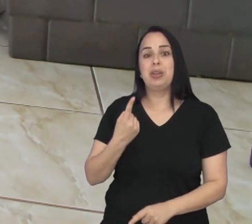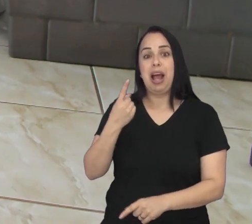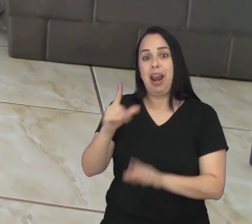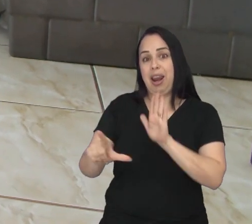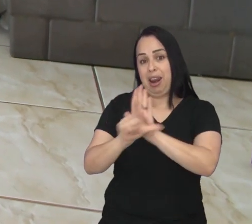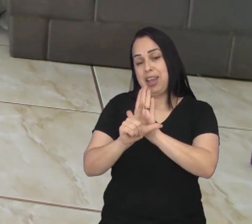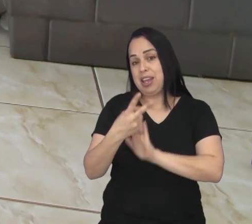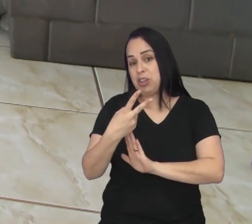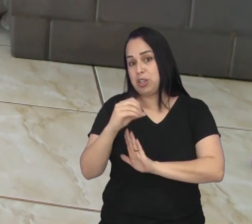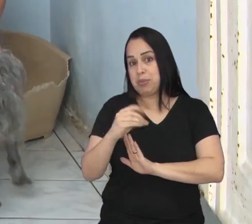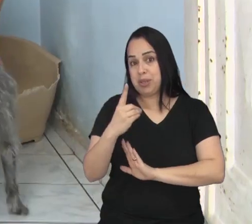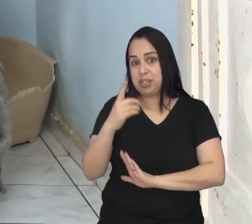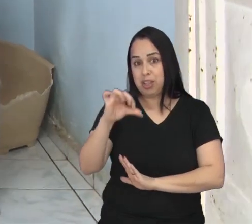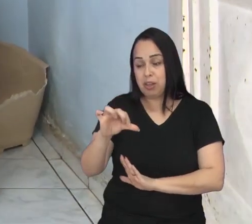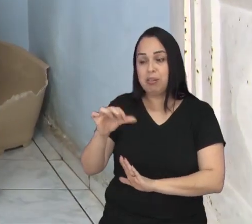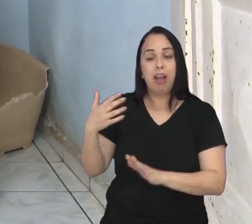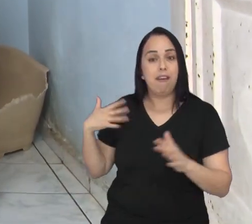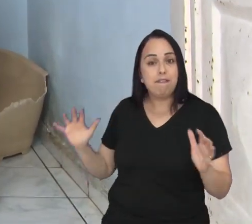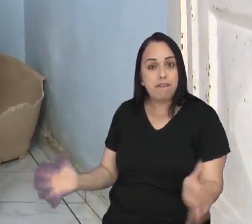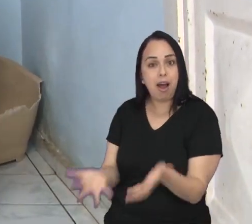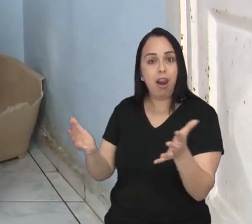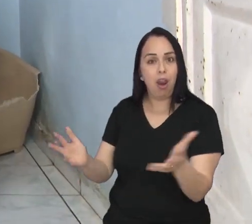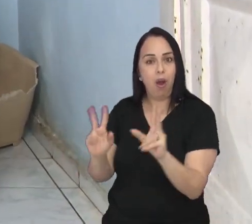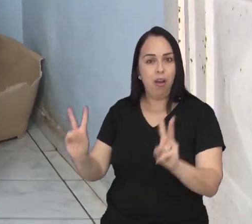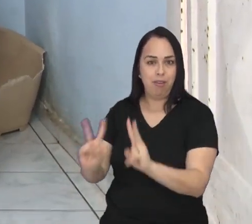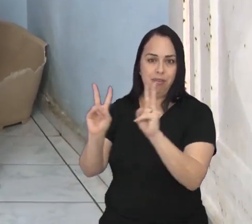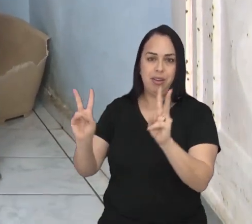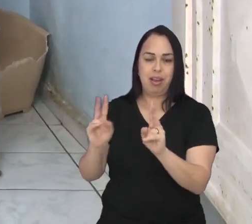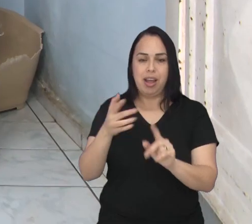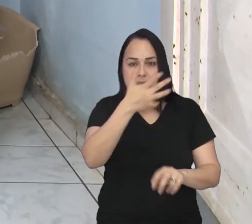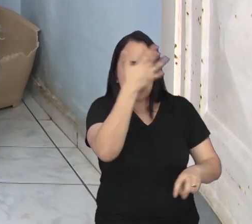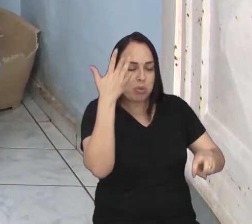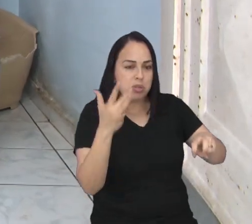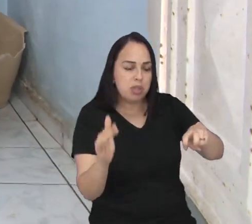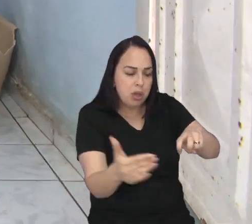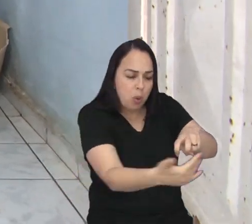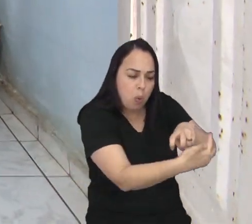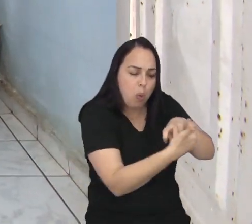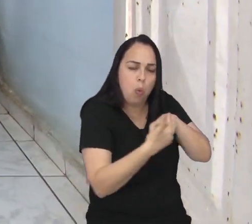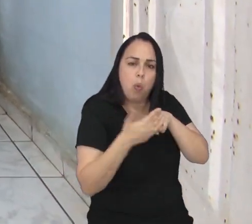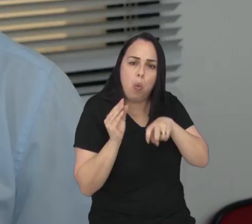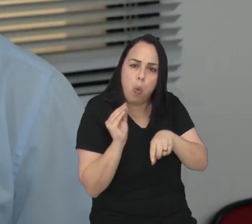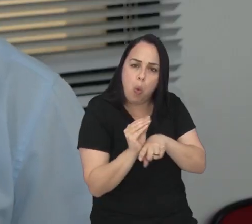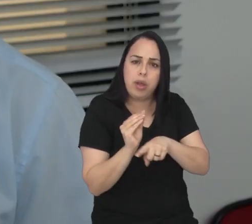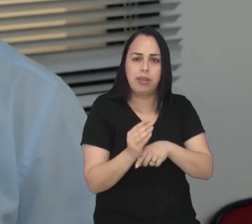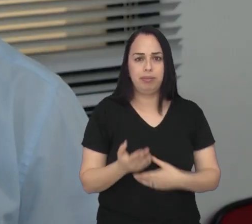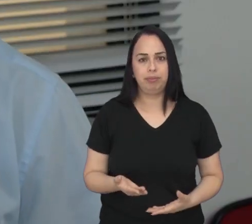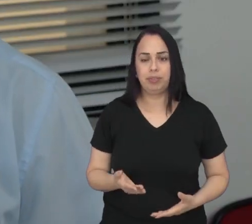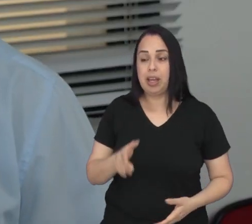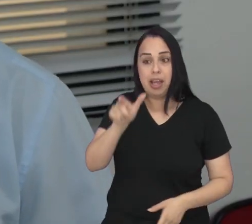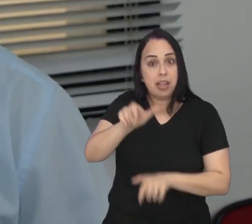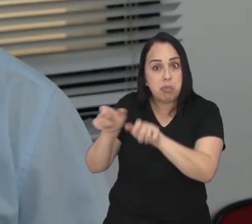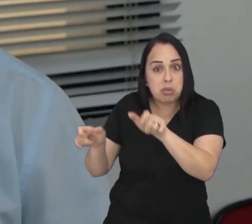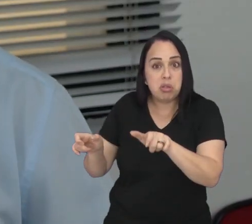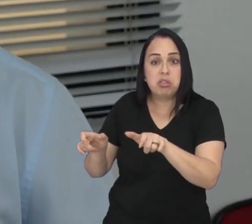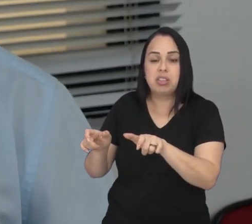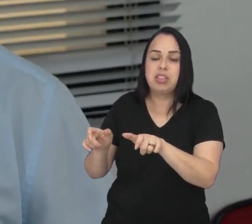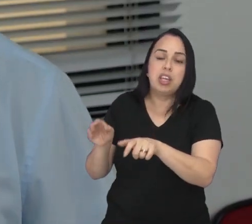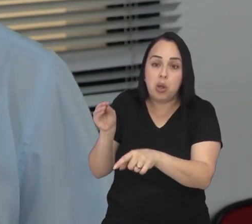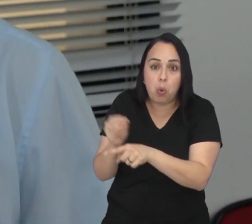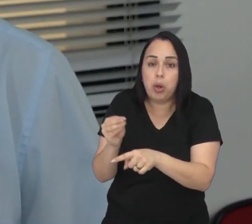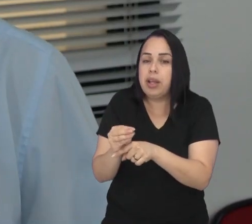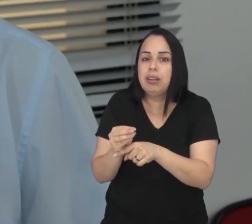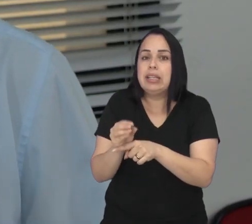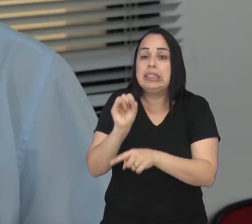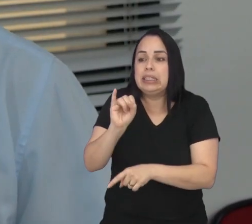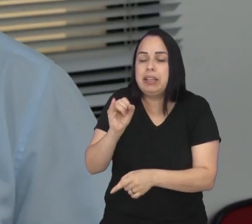2019, valoriza a iniciativa daqueles que acolhem animais abandonados. Se não fosse os protetores,